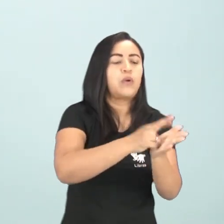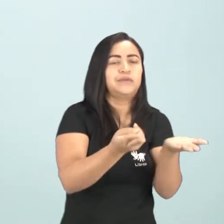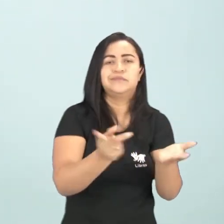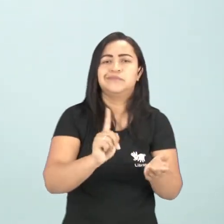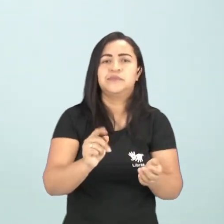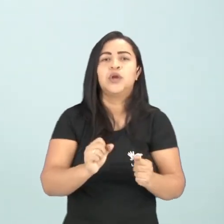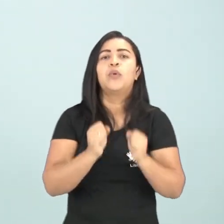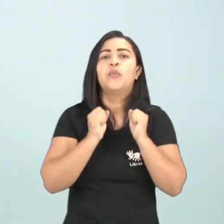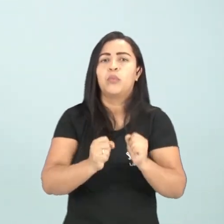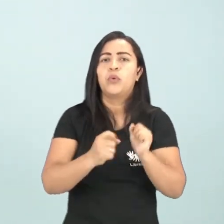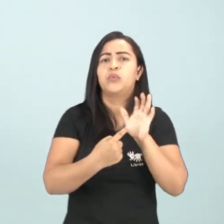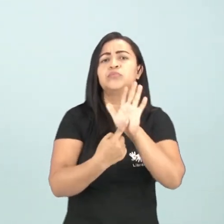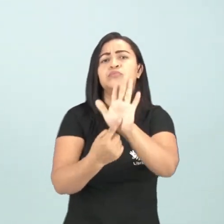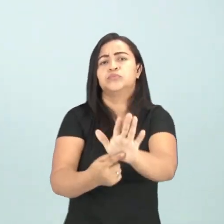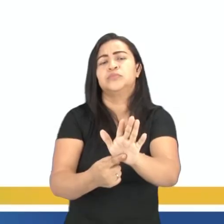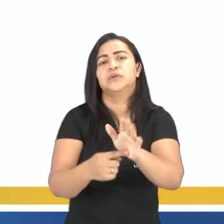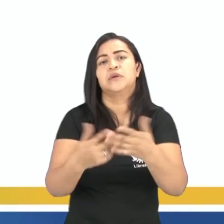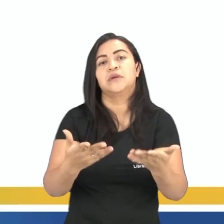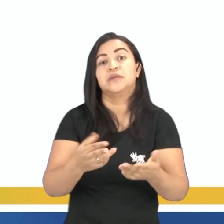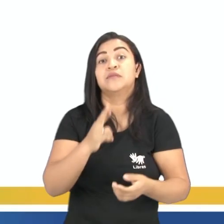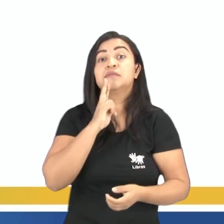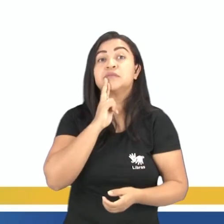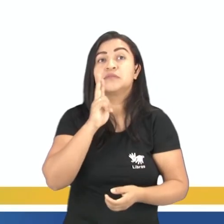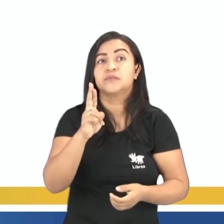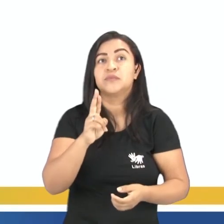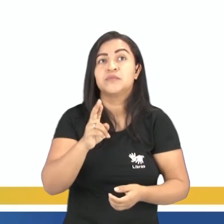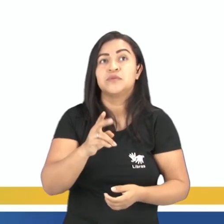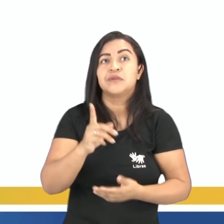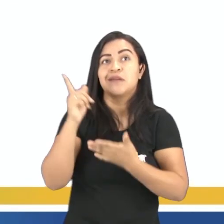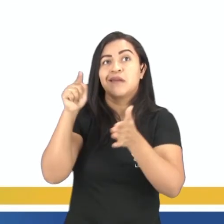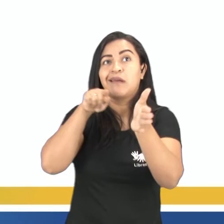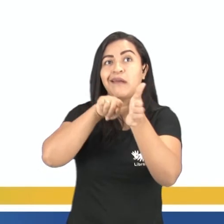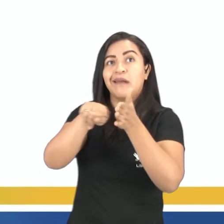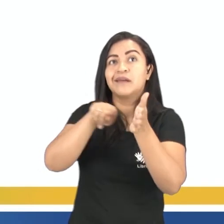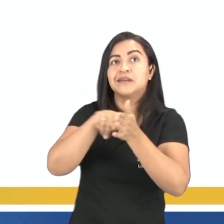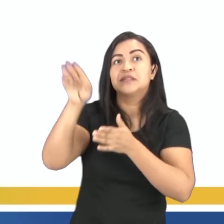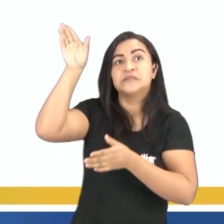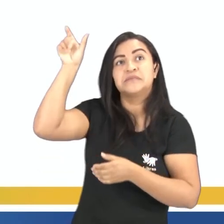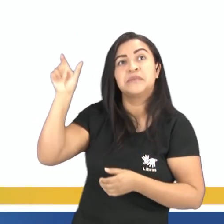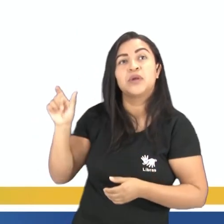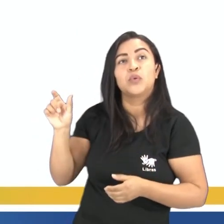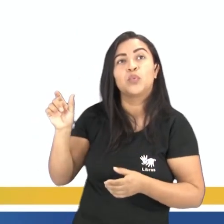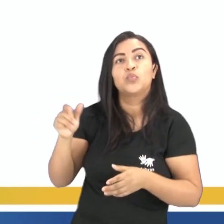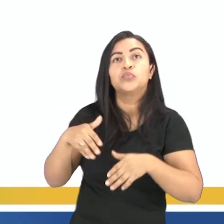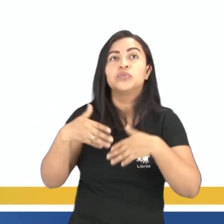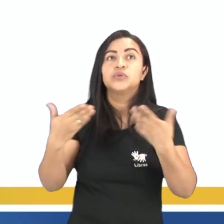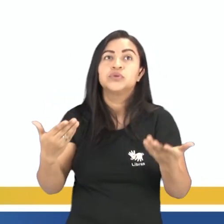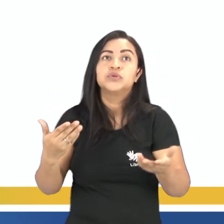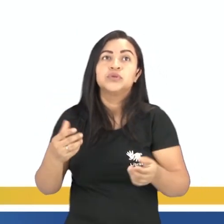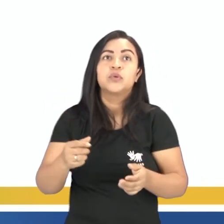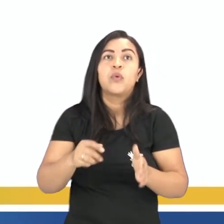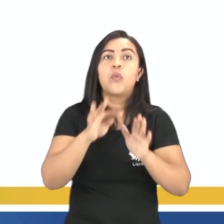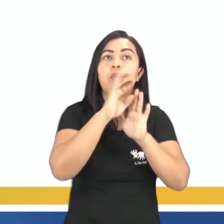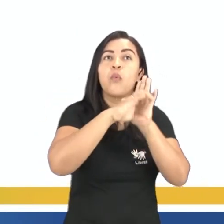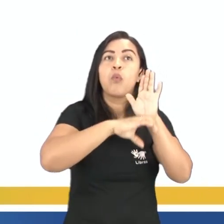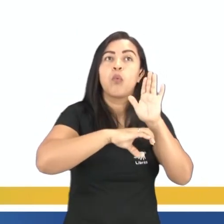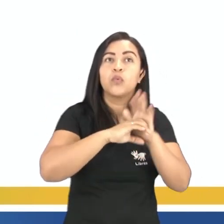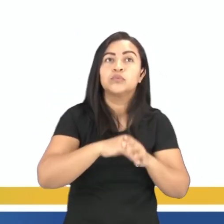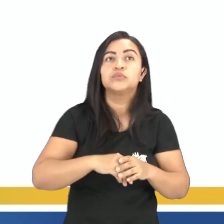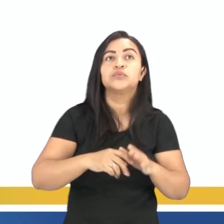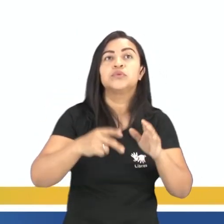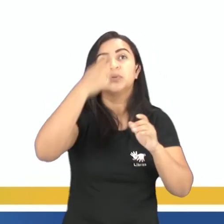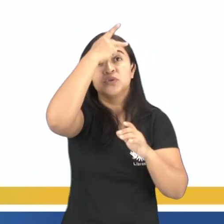bom? E aí, você responde aqui na hora de revisar essas perguntas. O contexto, o público-alvo, o foco, narrativa, personagem,